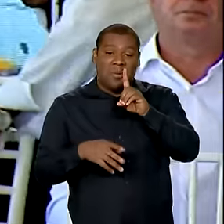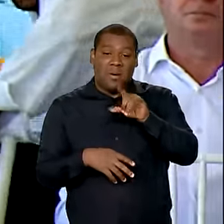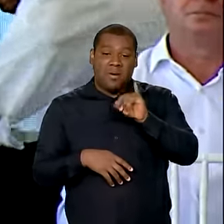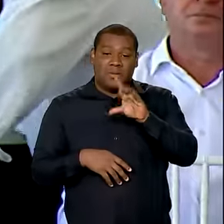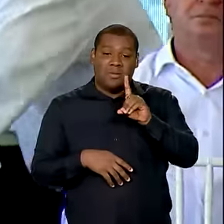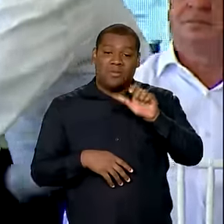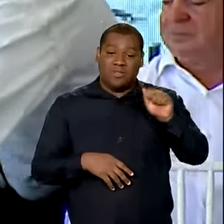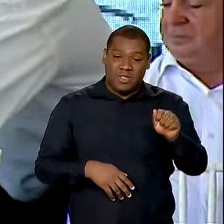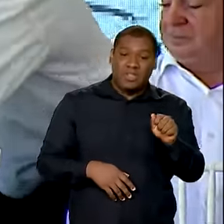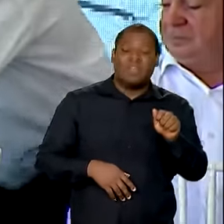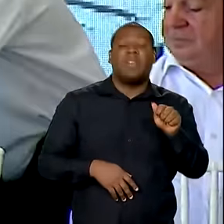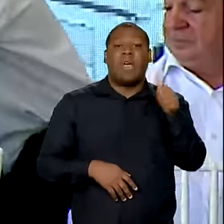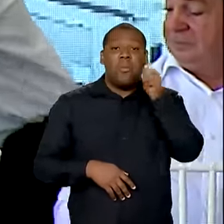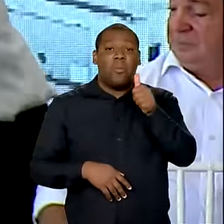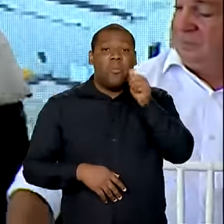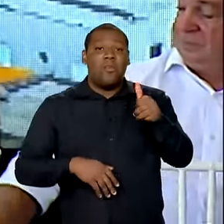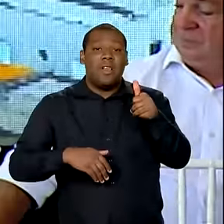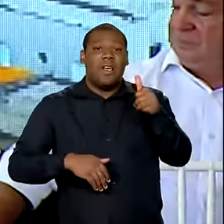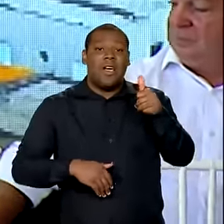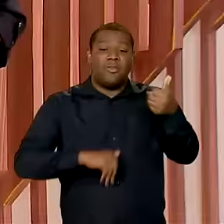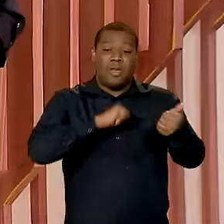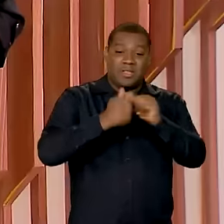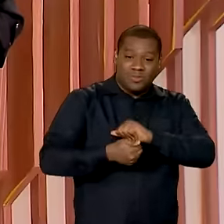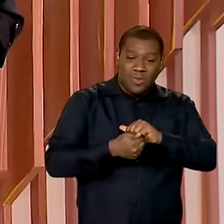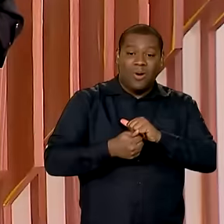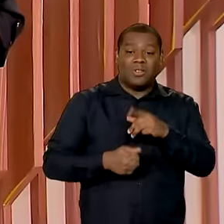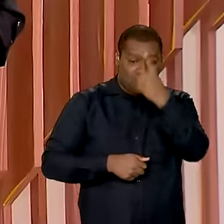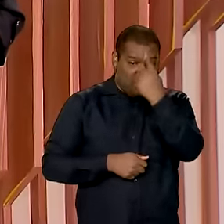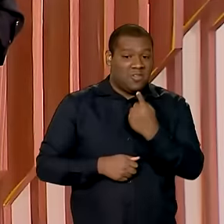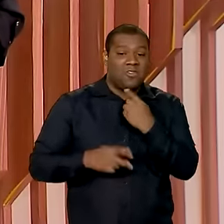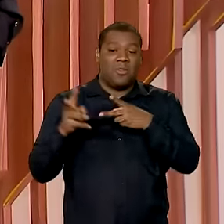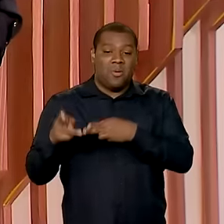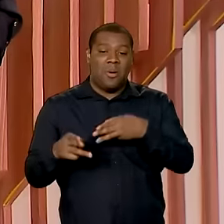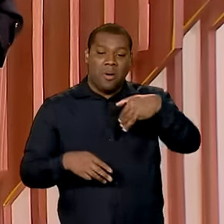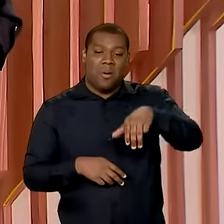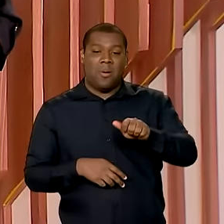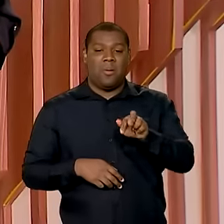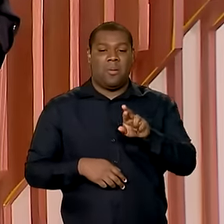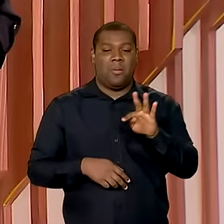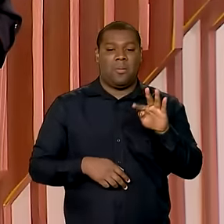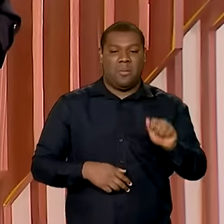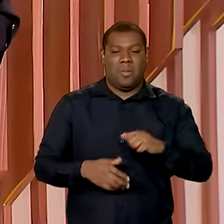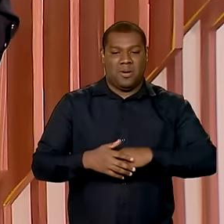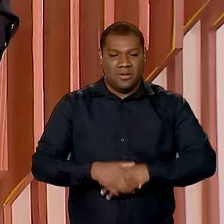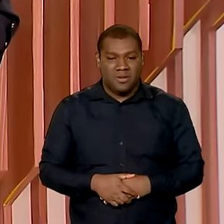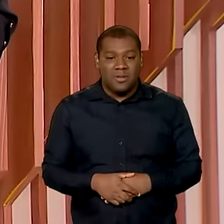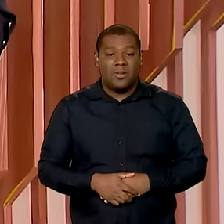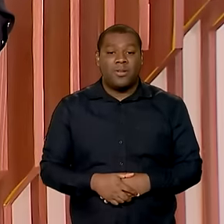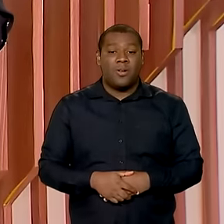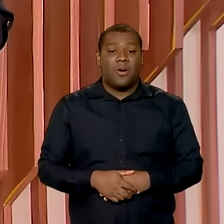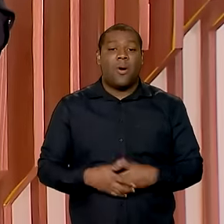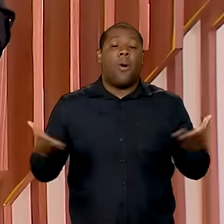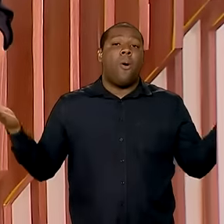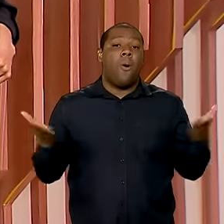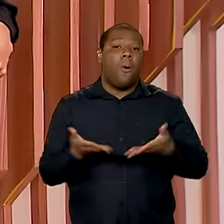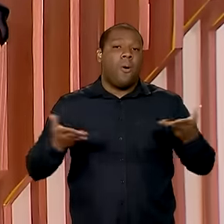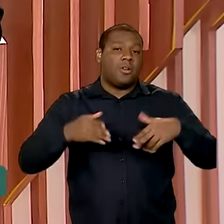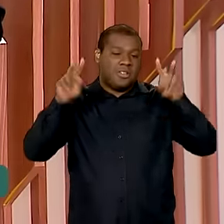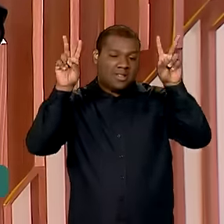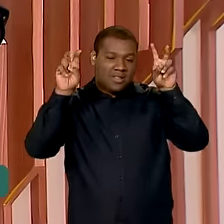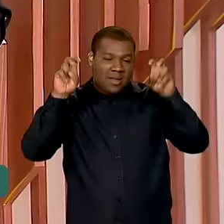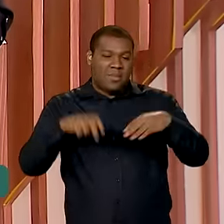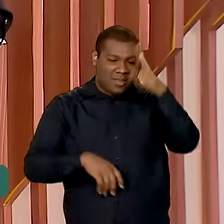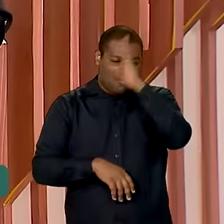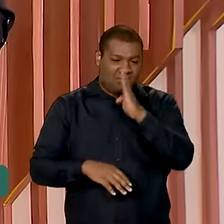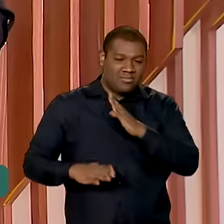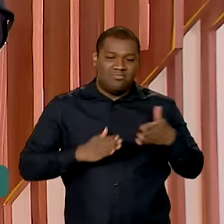jogadora do mundo. E o acesso à moradia é tema do nosso quadro Brasil no Rumo